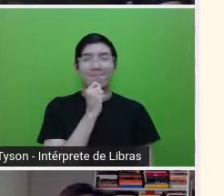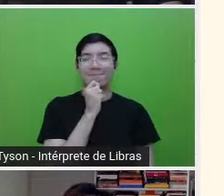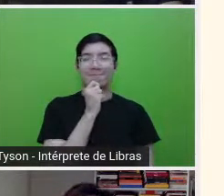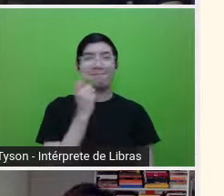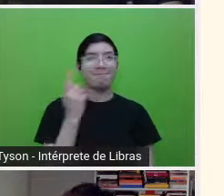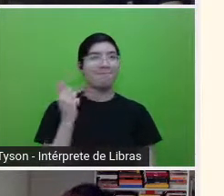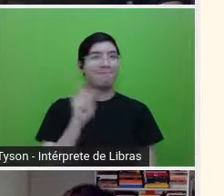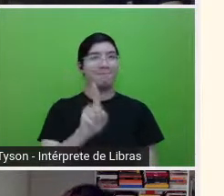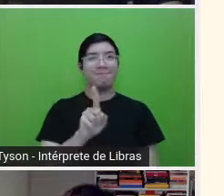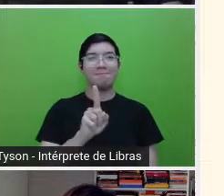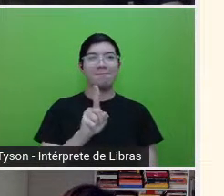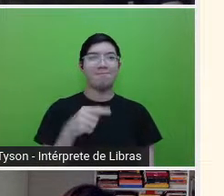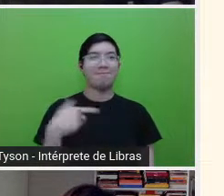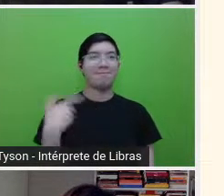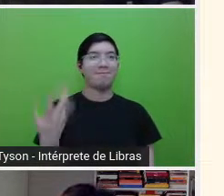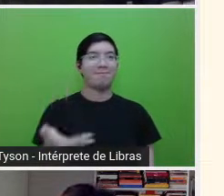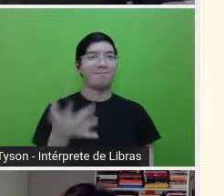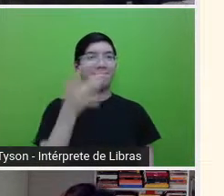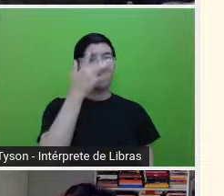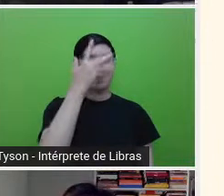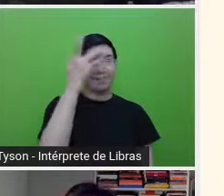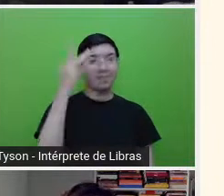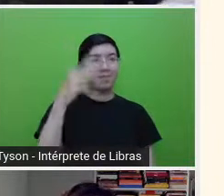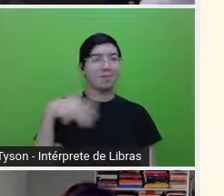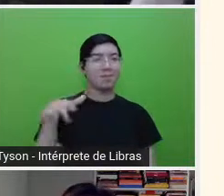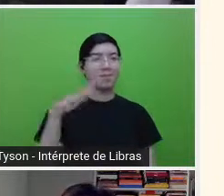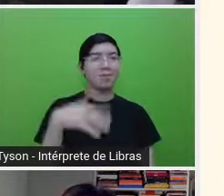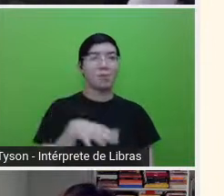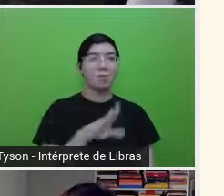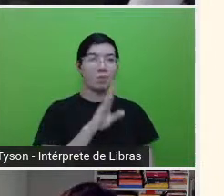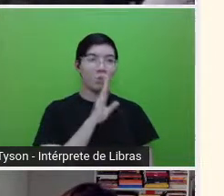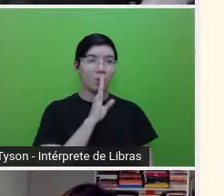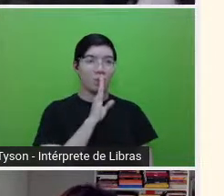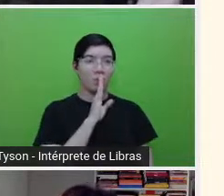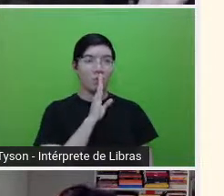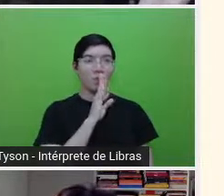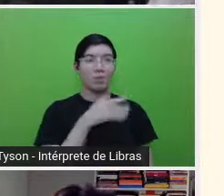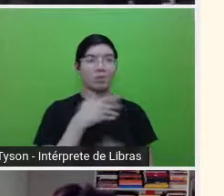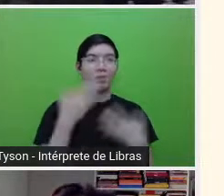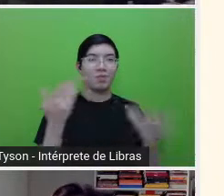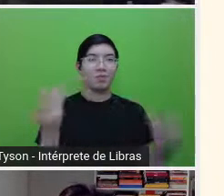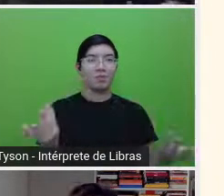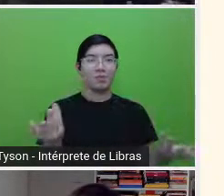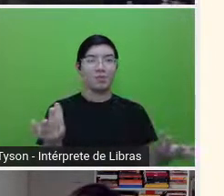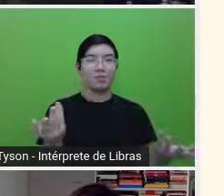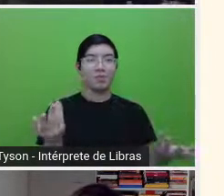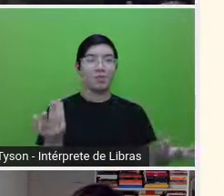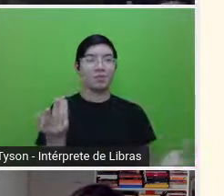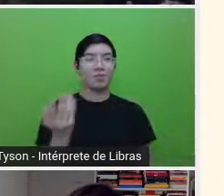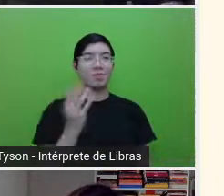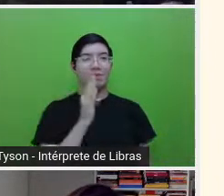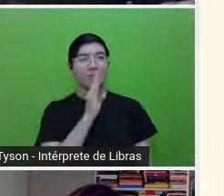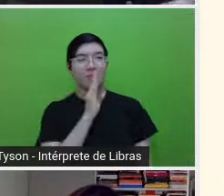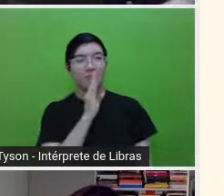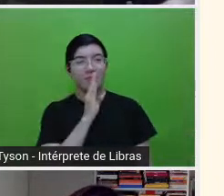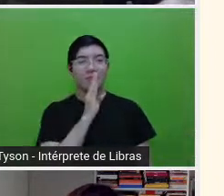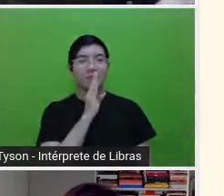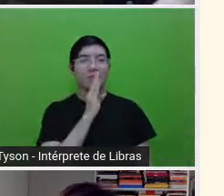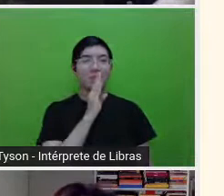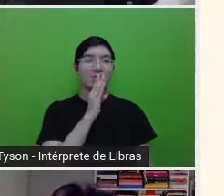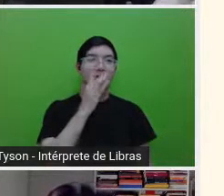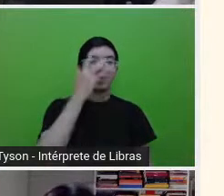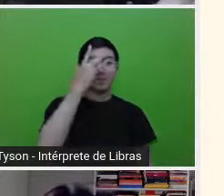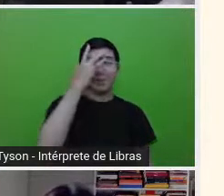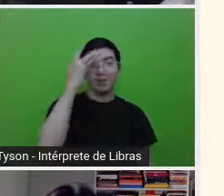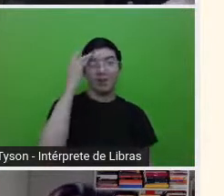E ninguém falou nada de nada. Todo mundo, assim, aquelas cenas de novela, todo mundo sabe um pouco de tudo, mas finge que